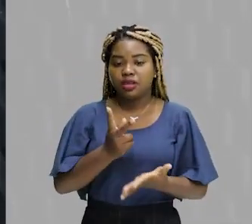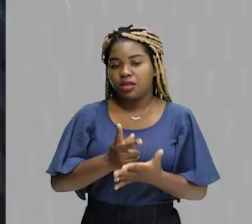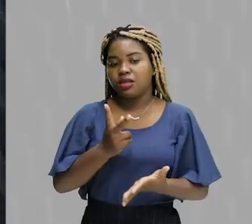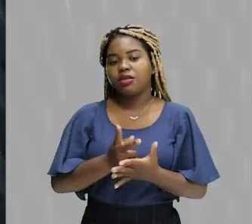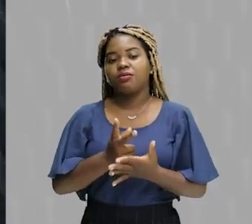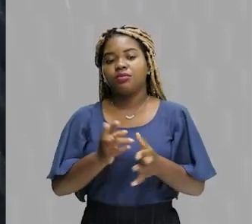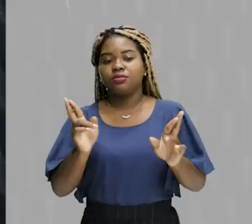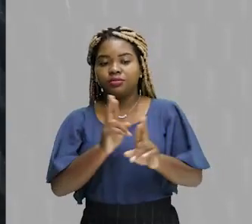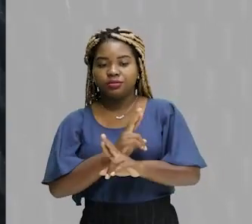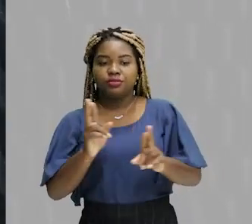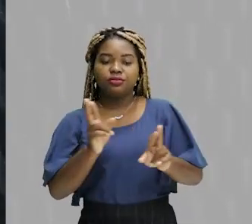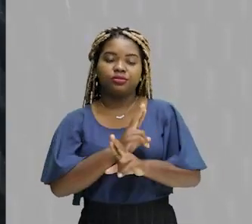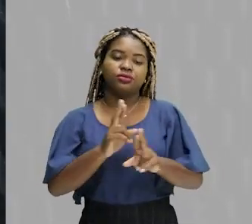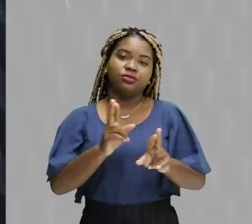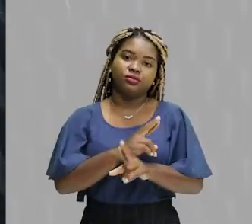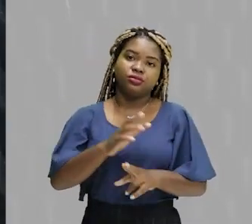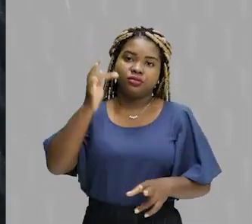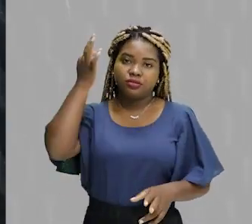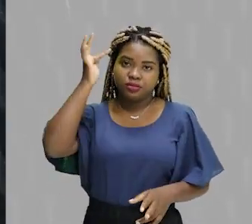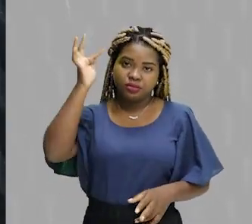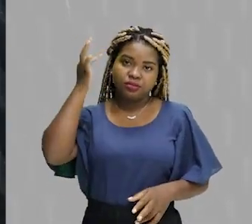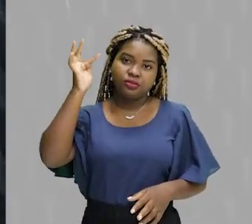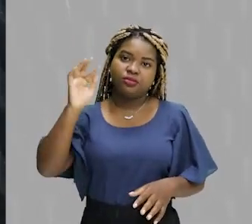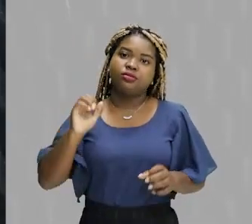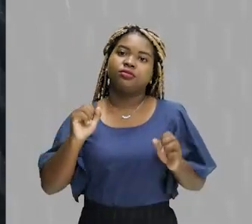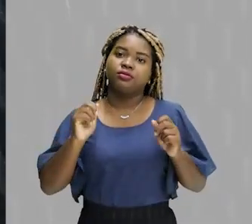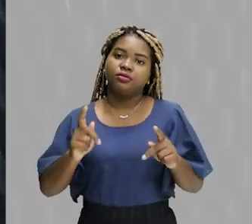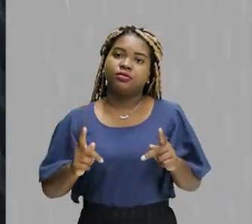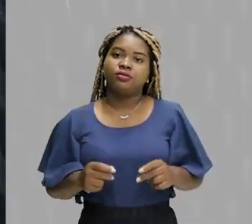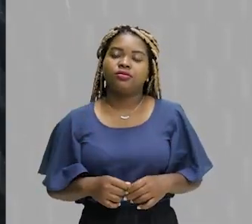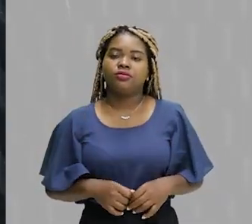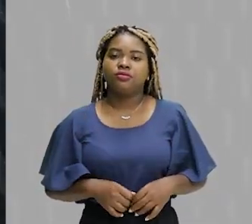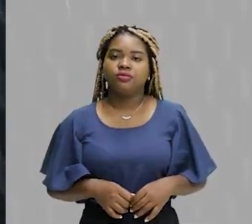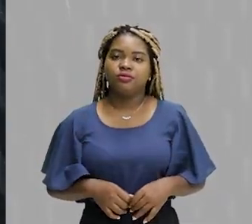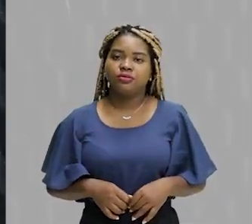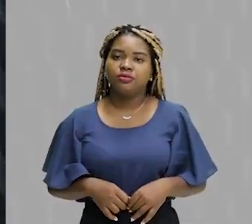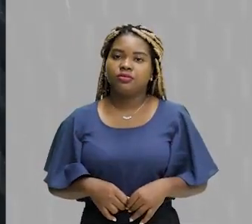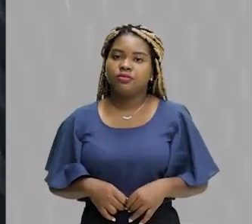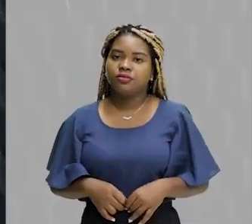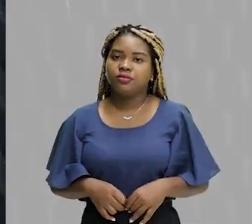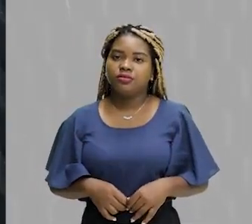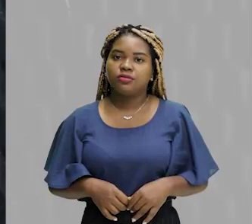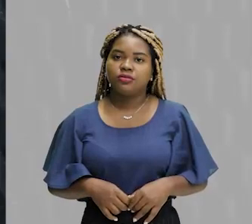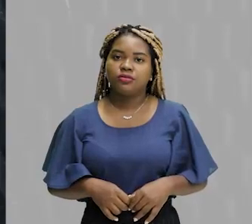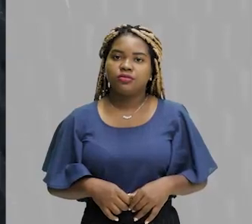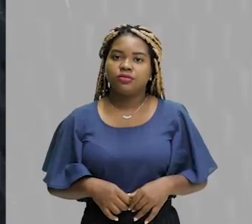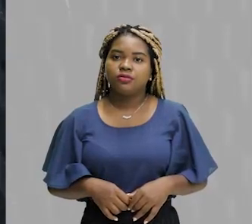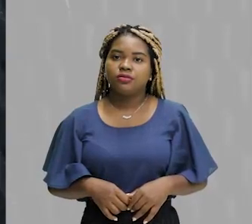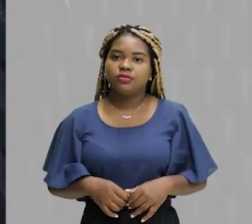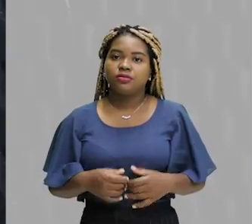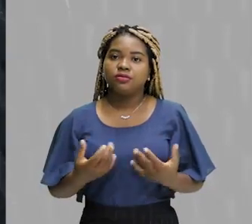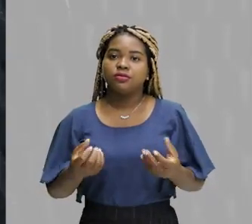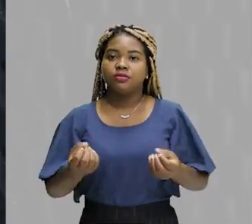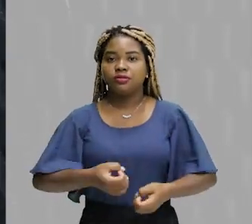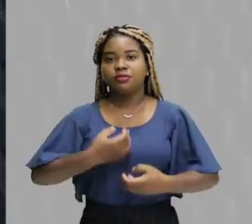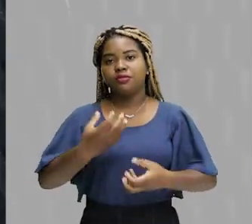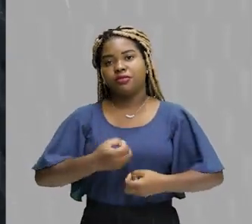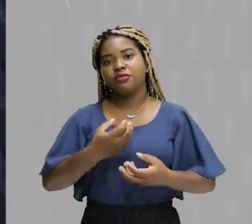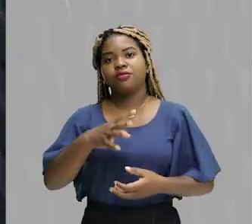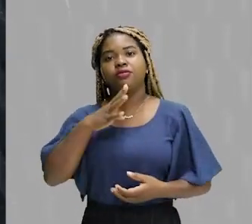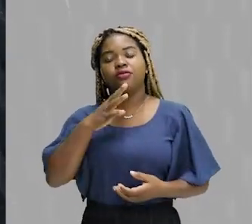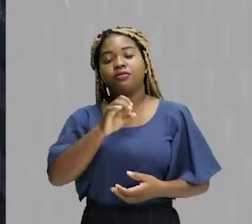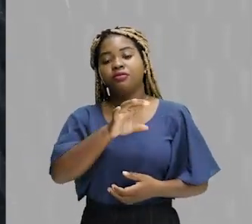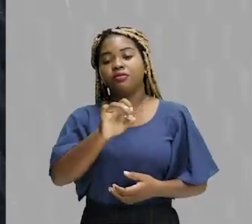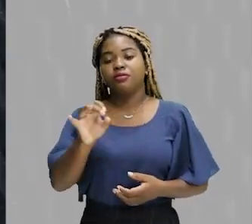ele, concordando, discordando, falando bem ou falando mal. O bem e o mal são condições inerentes a, claro, a produção do conhecimento de cada